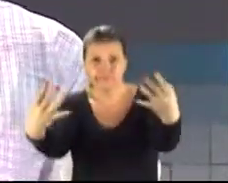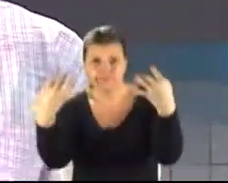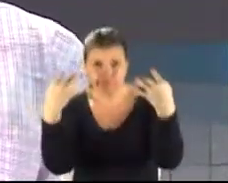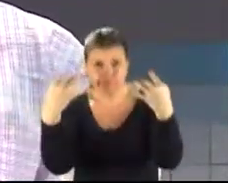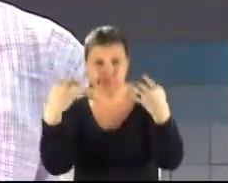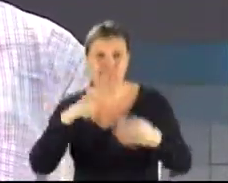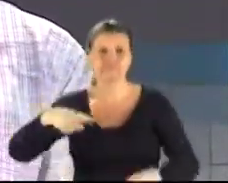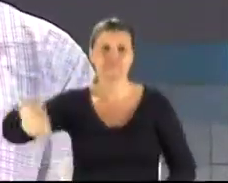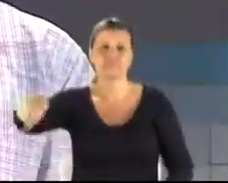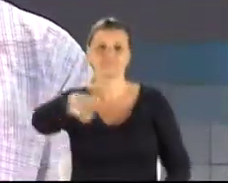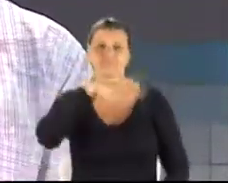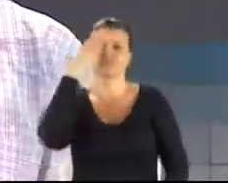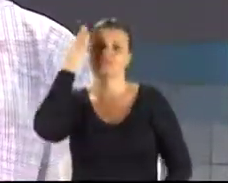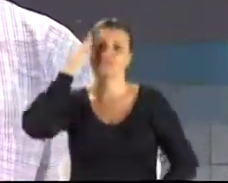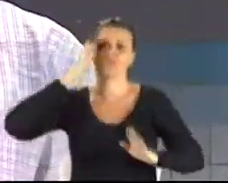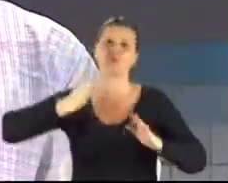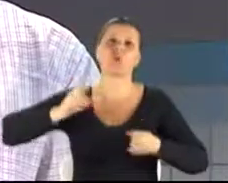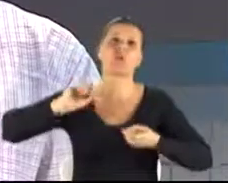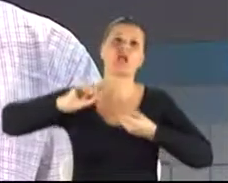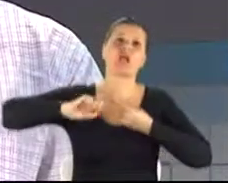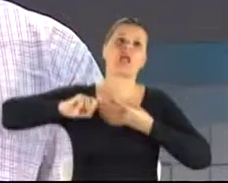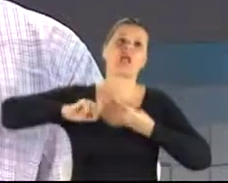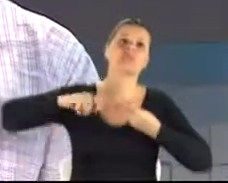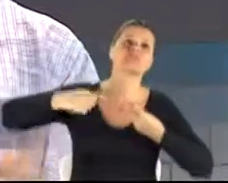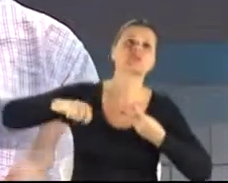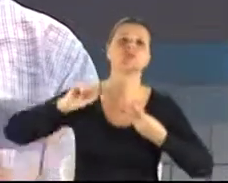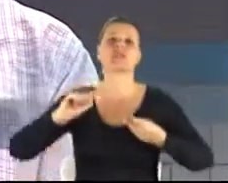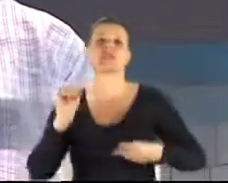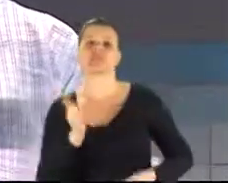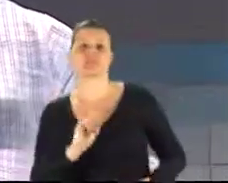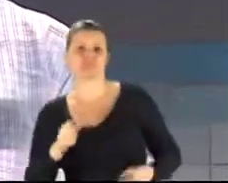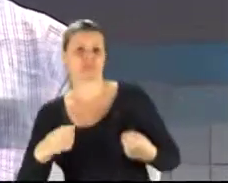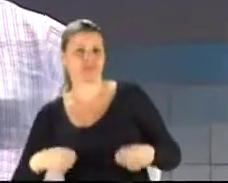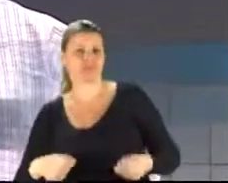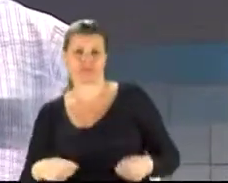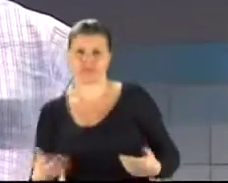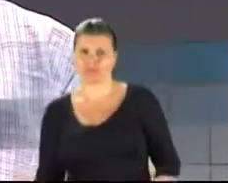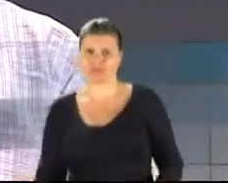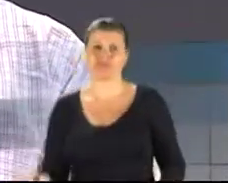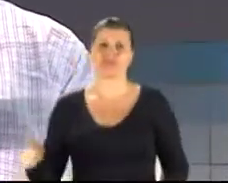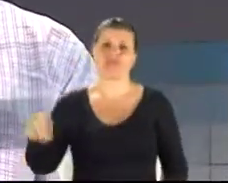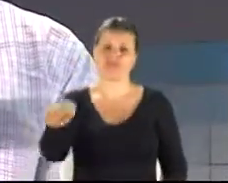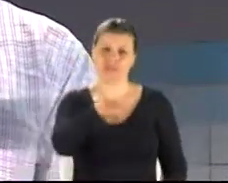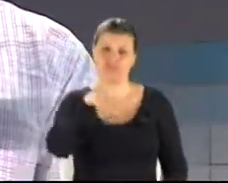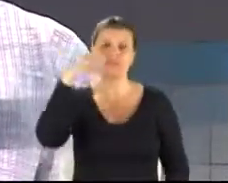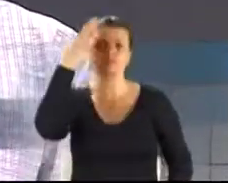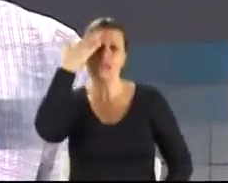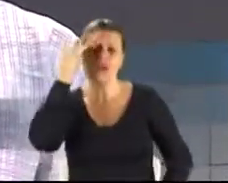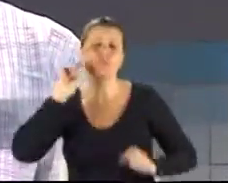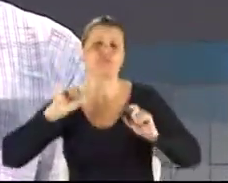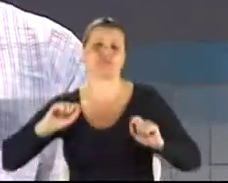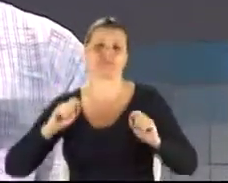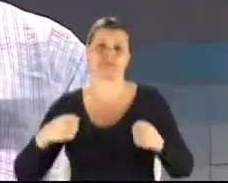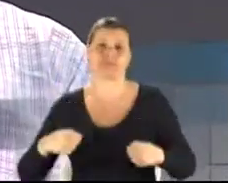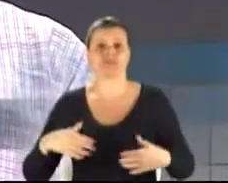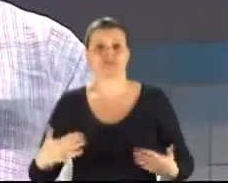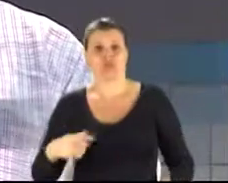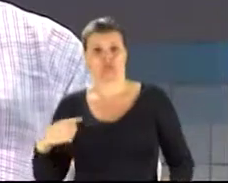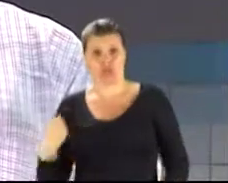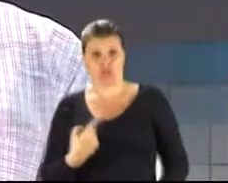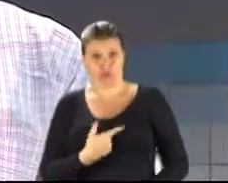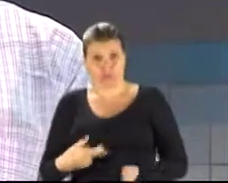sabe de cor e salteado o que é que precisa e o que não precisa. Eles mesmos, principalmente, sabem o que precisa. E nós do PMN,